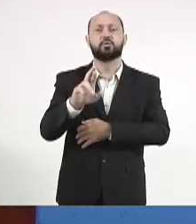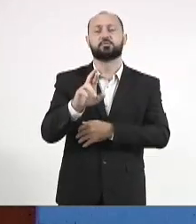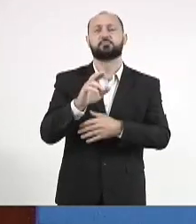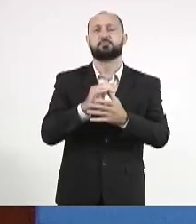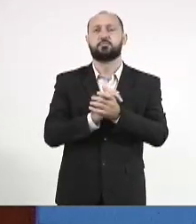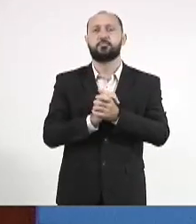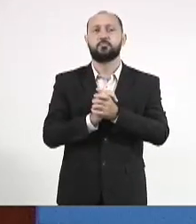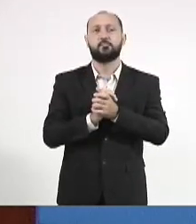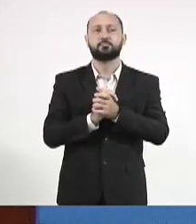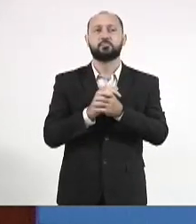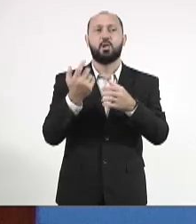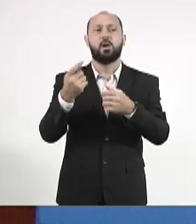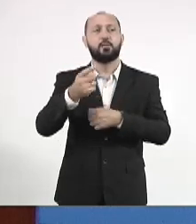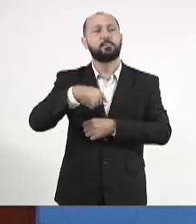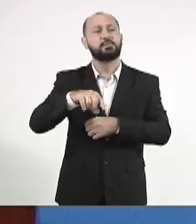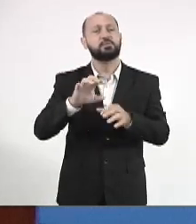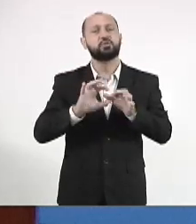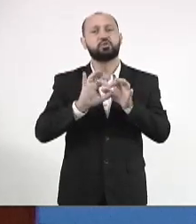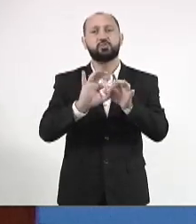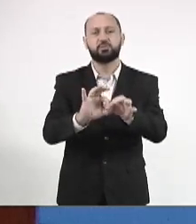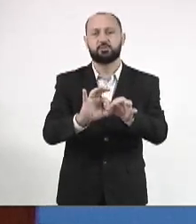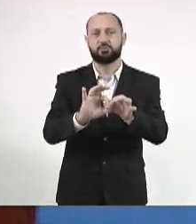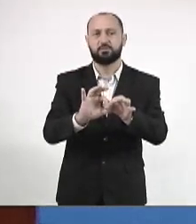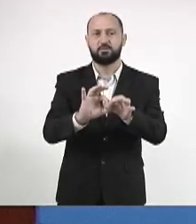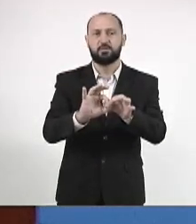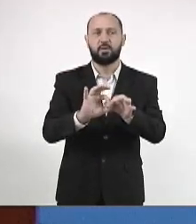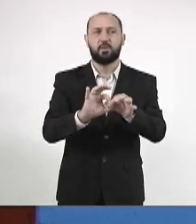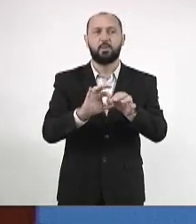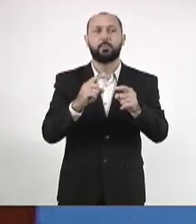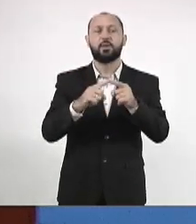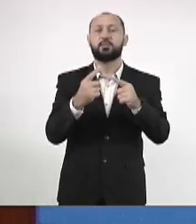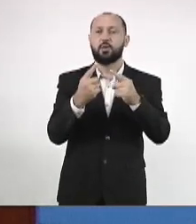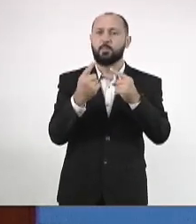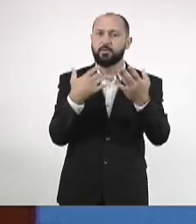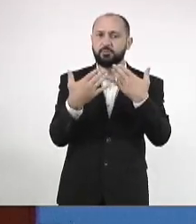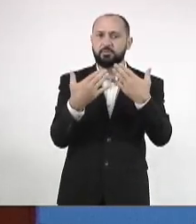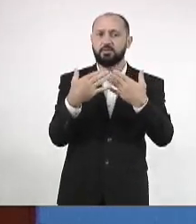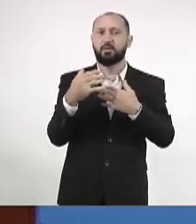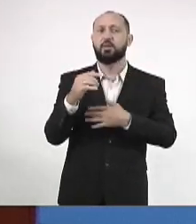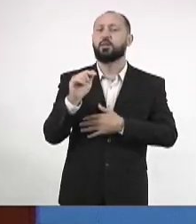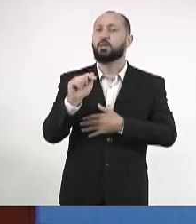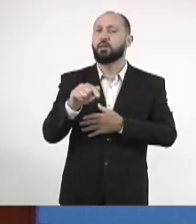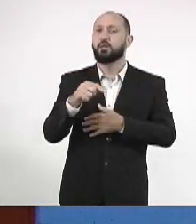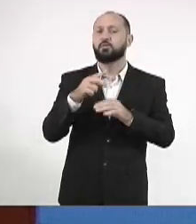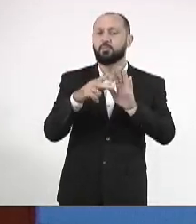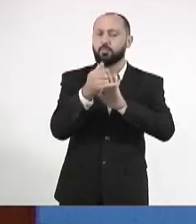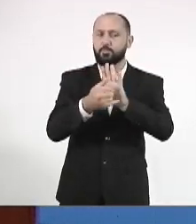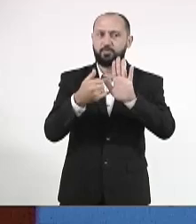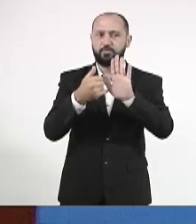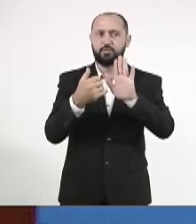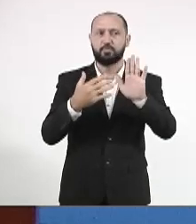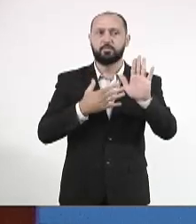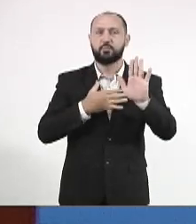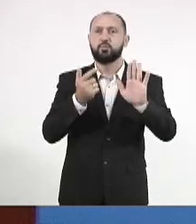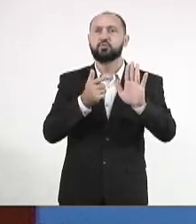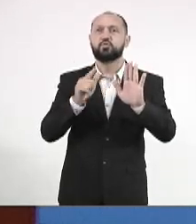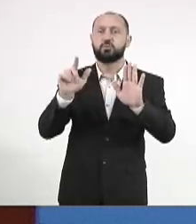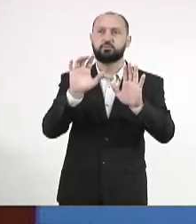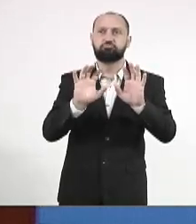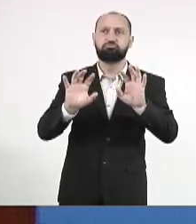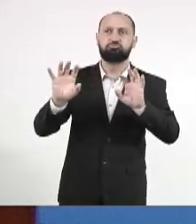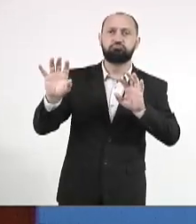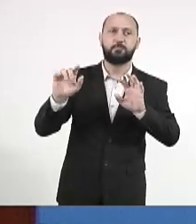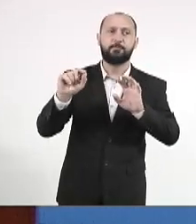nos unirmos aqui, porque há uma discussão, e talvez seja essa, tem um projeto meu de outra esfera